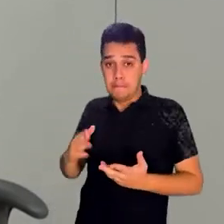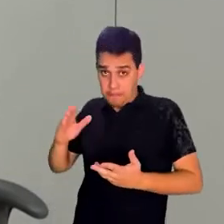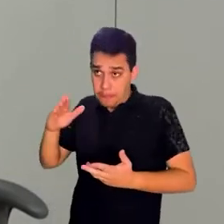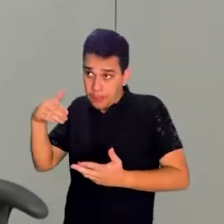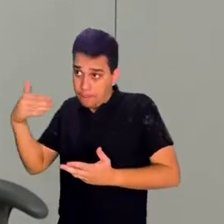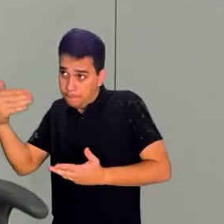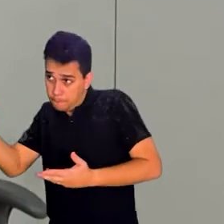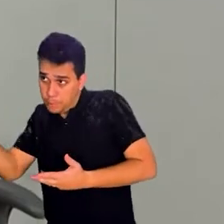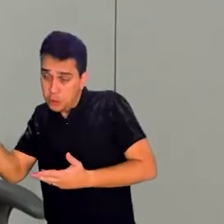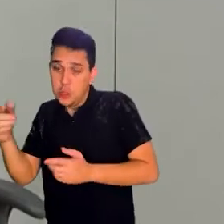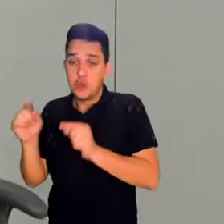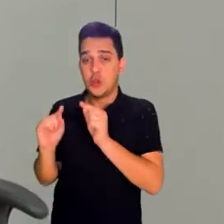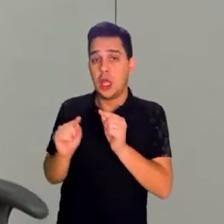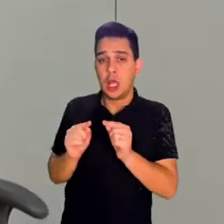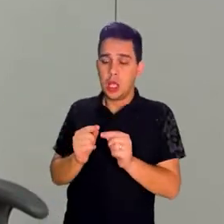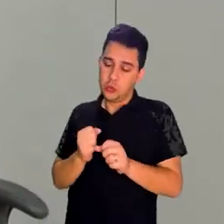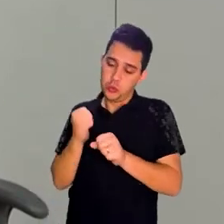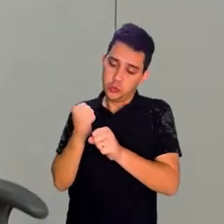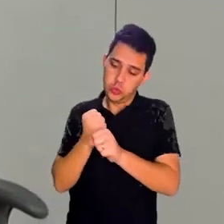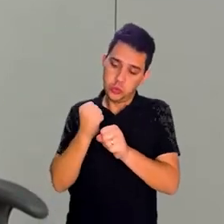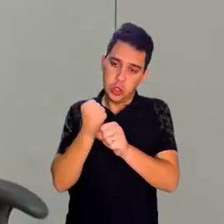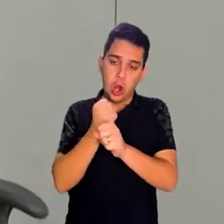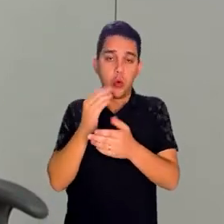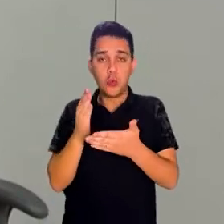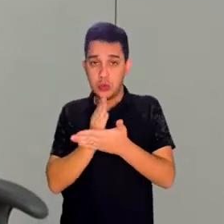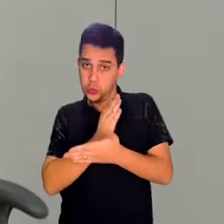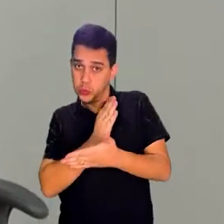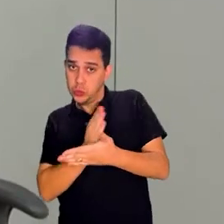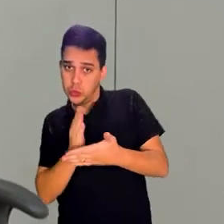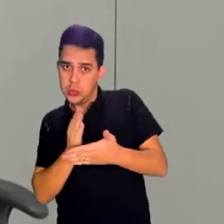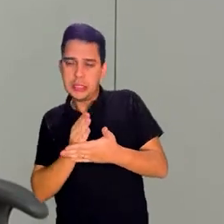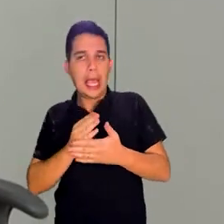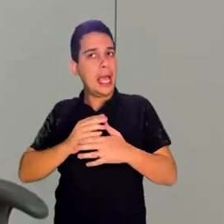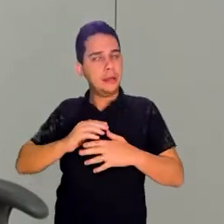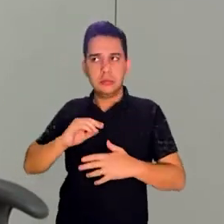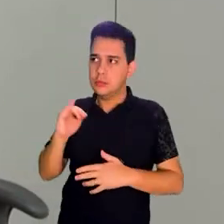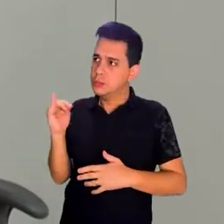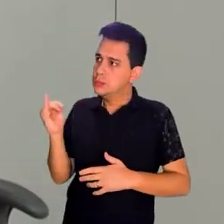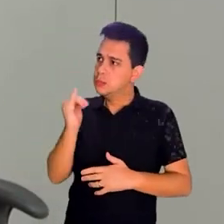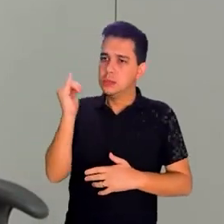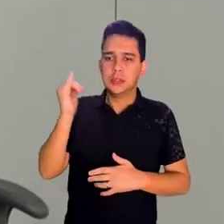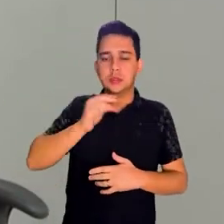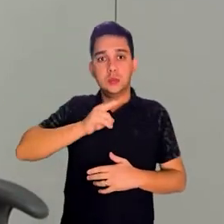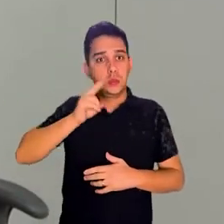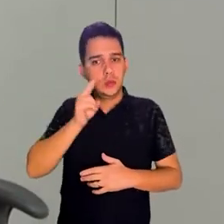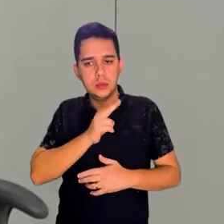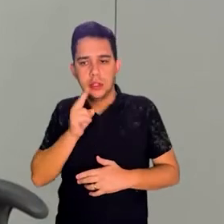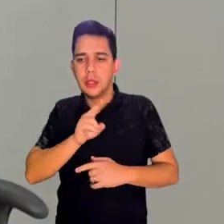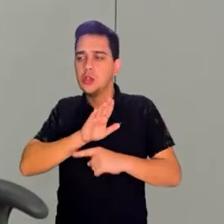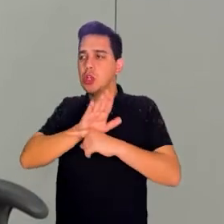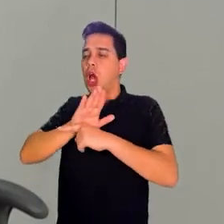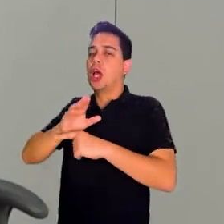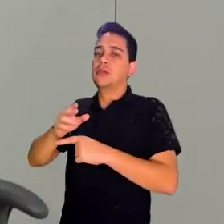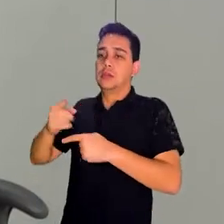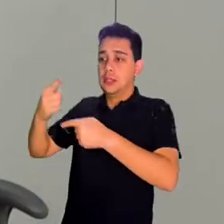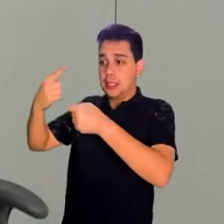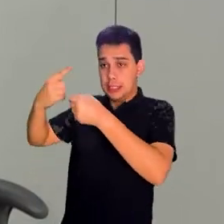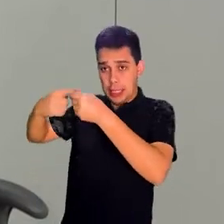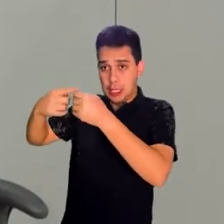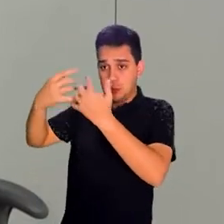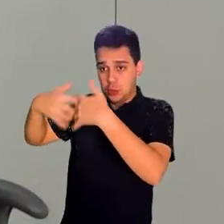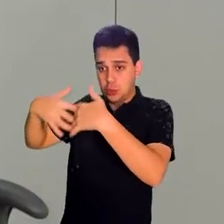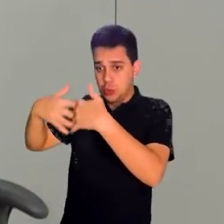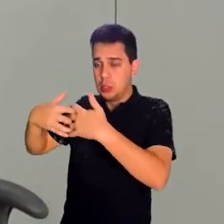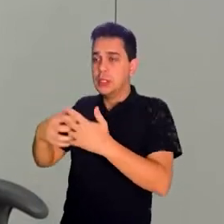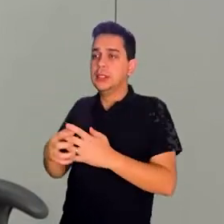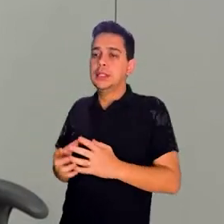também as obras que são emergenciais para todo o município, já estão muitas delas